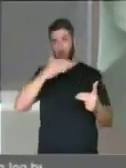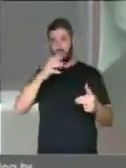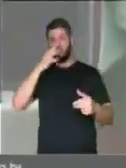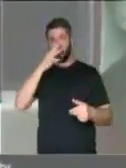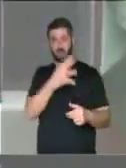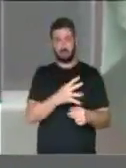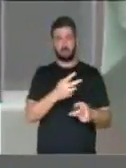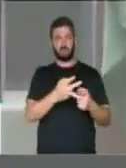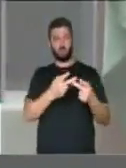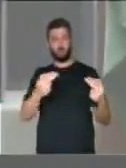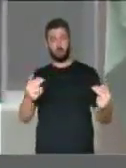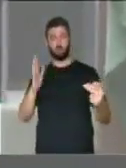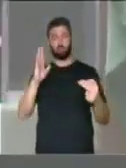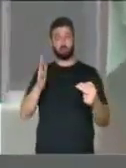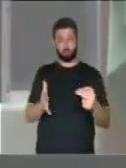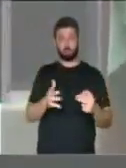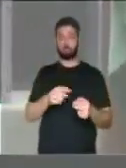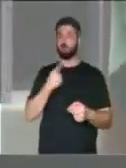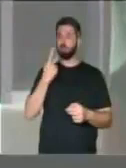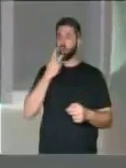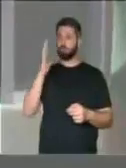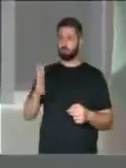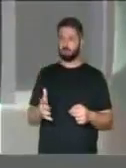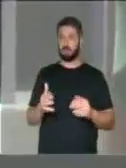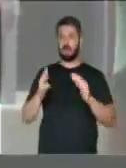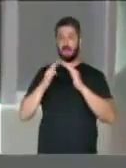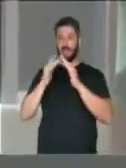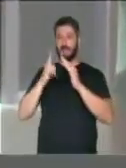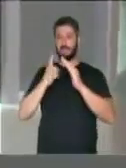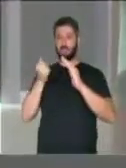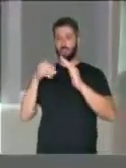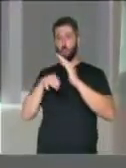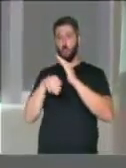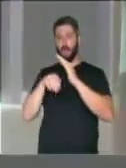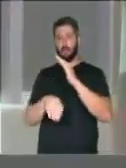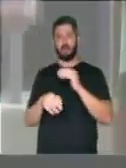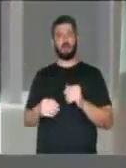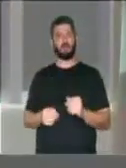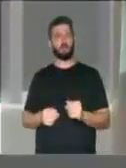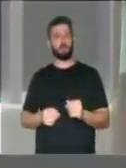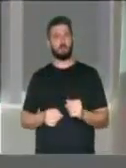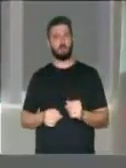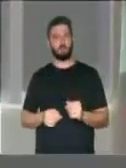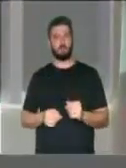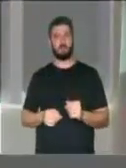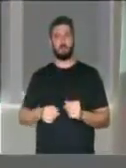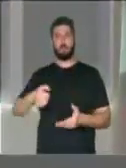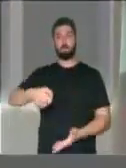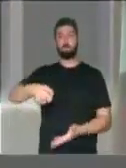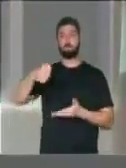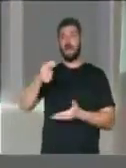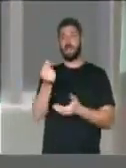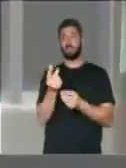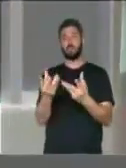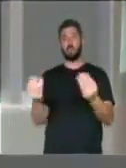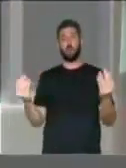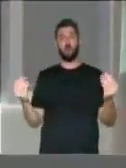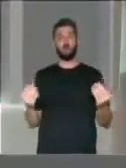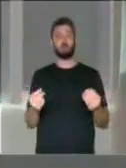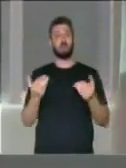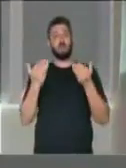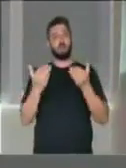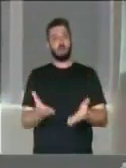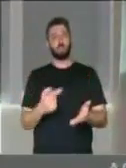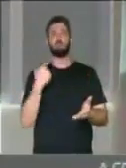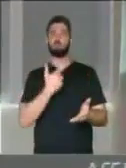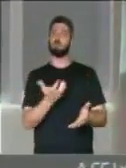delações, já falamos, casa de dinheiro, que não é a casa da moeda, malas e mais malas. É isso